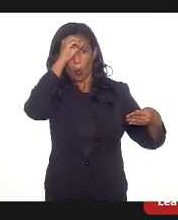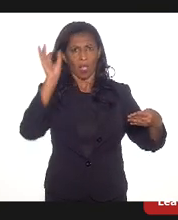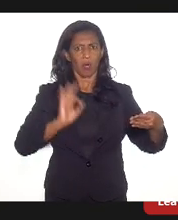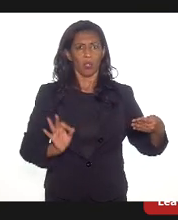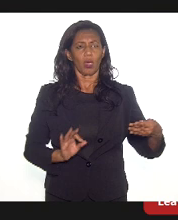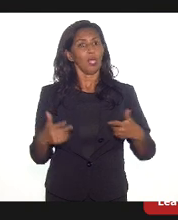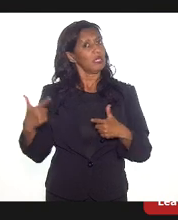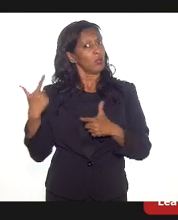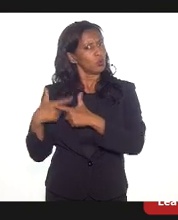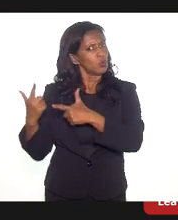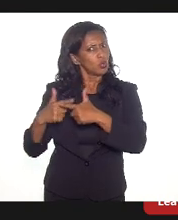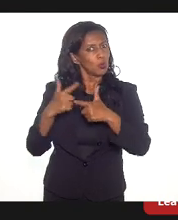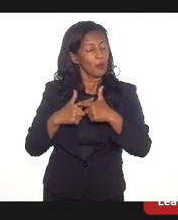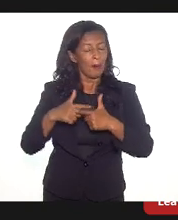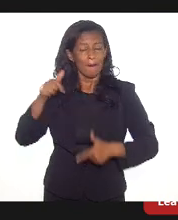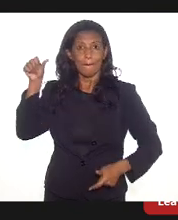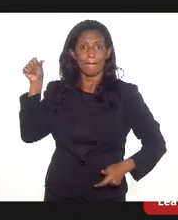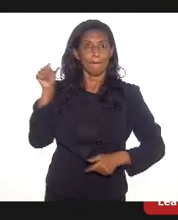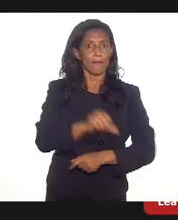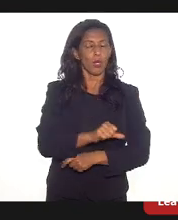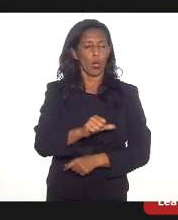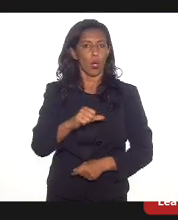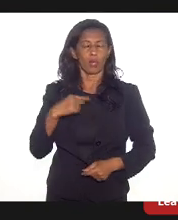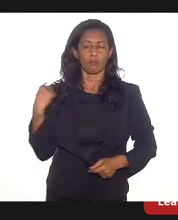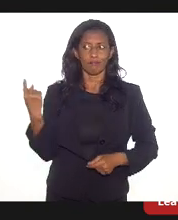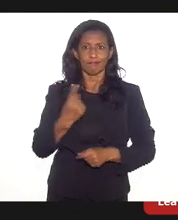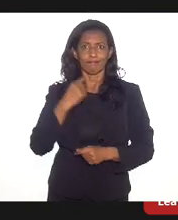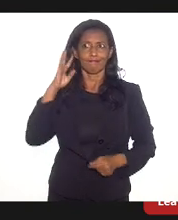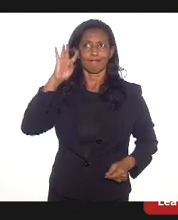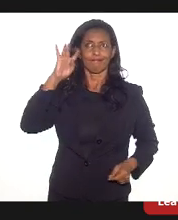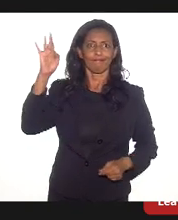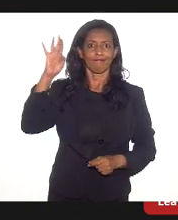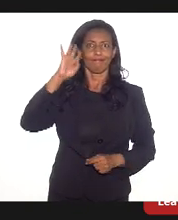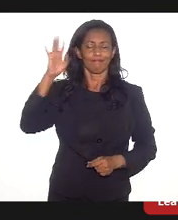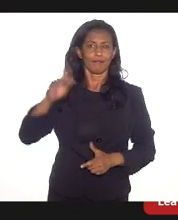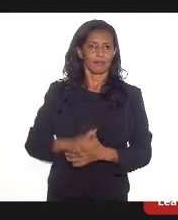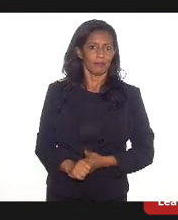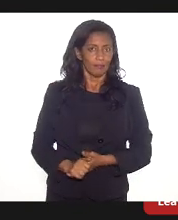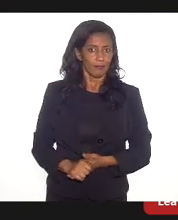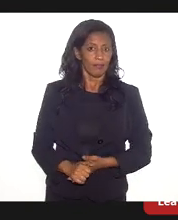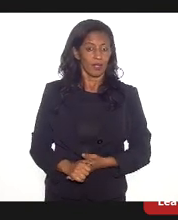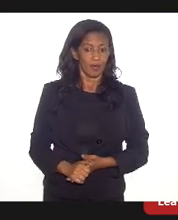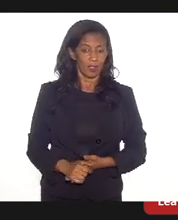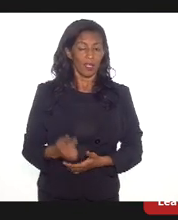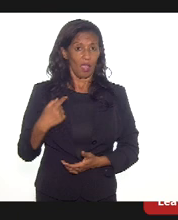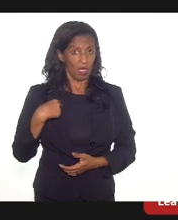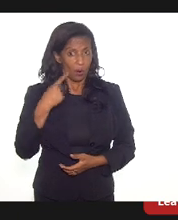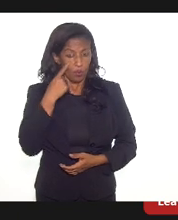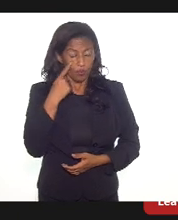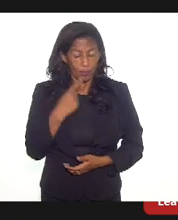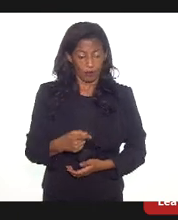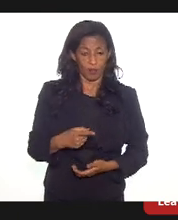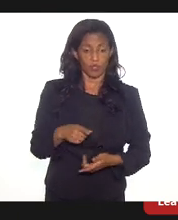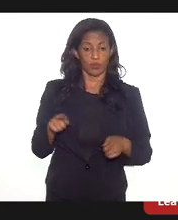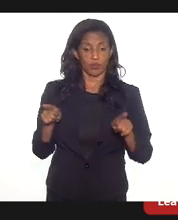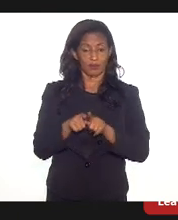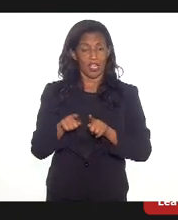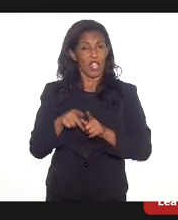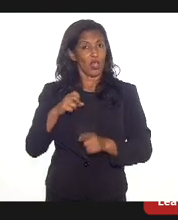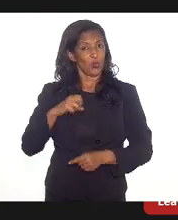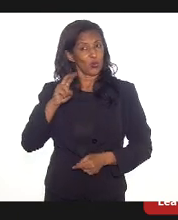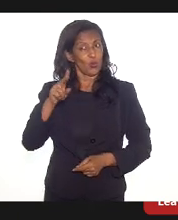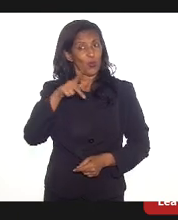são muito mais graves do que nós imaginamos. Eu tenho ido à ponta da linha, eu, inclusive, eu sou professor de